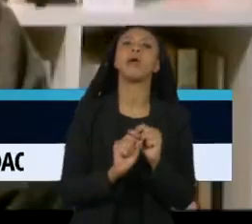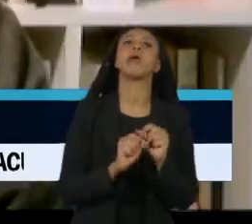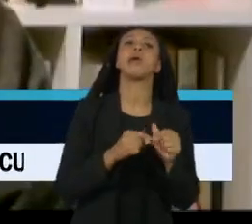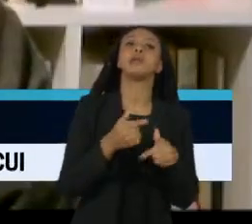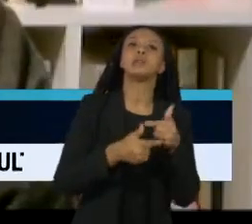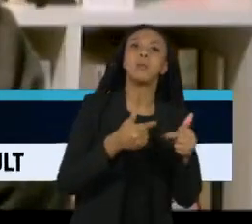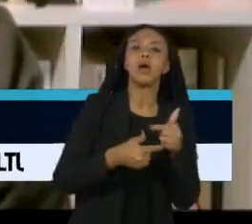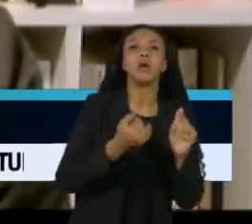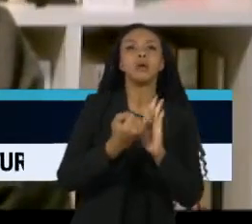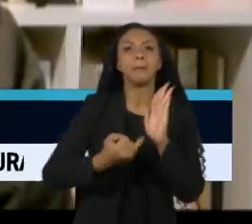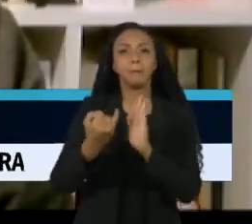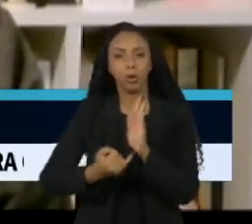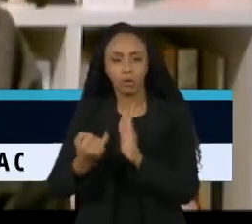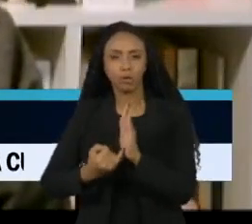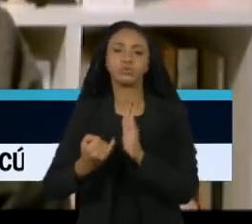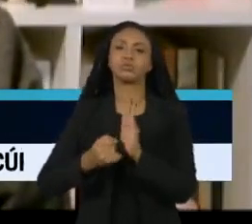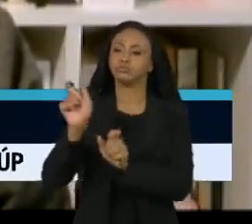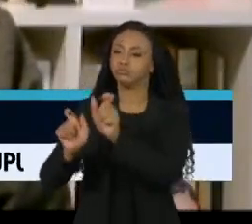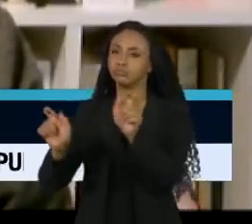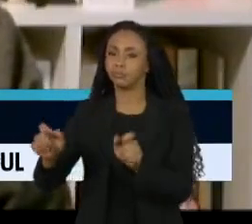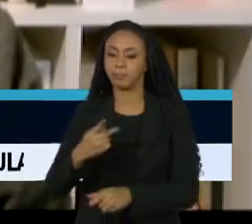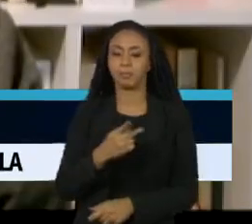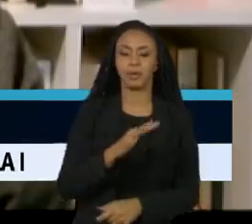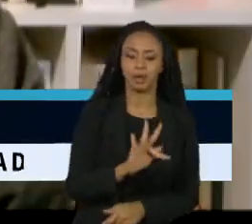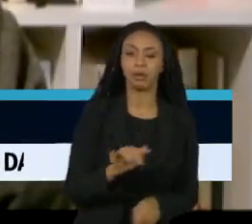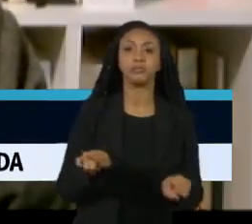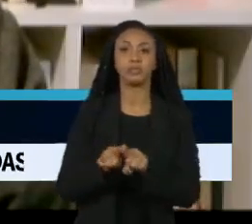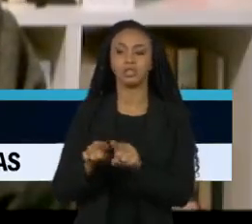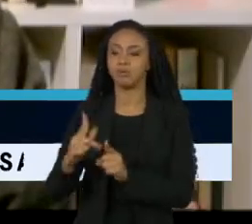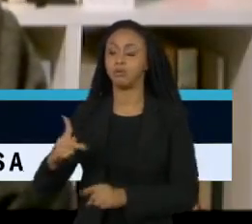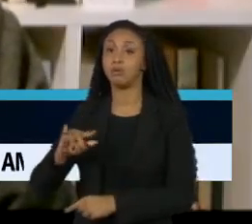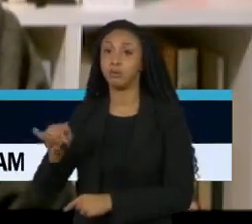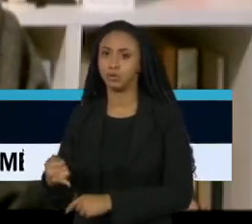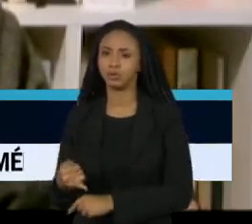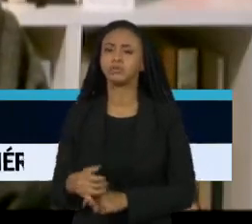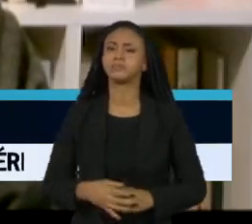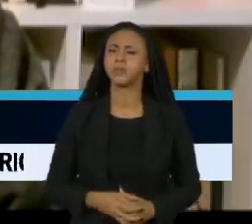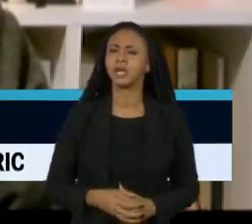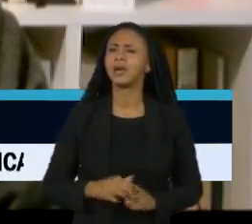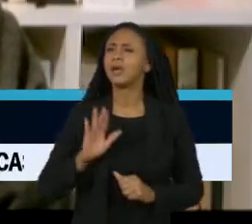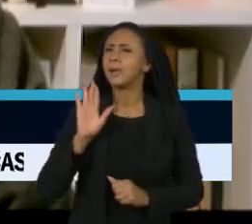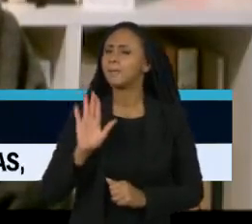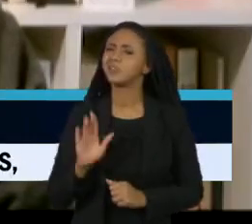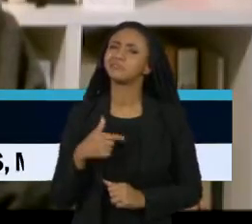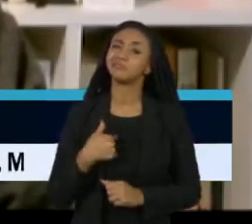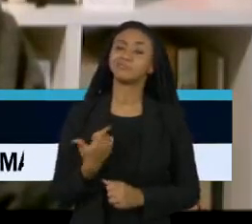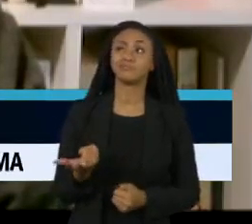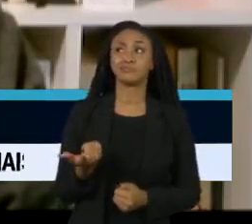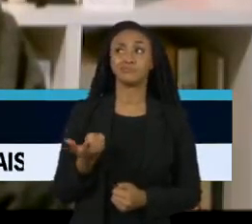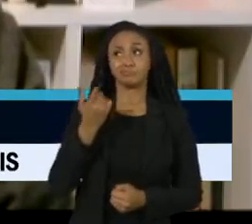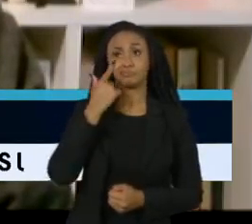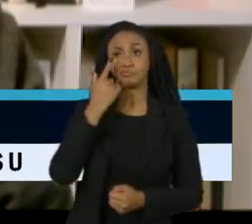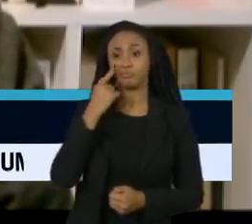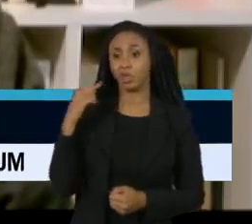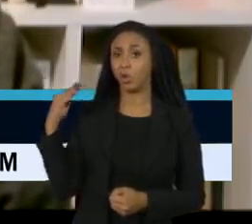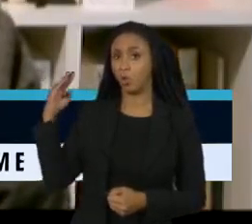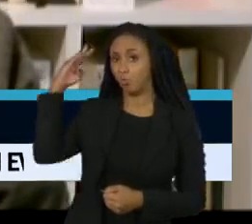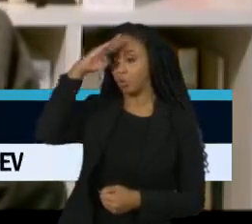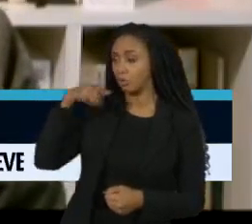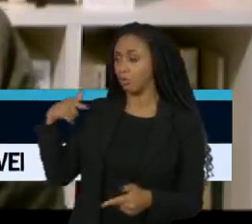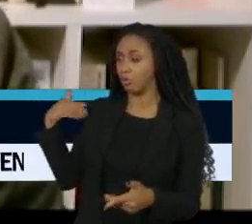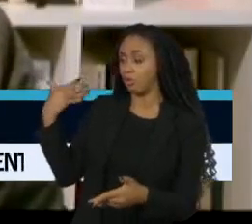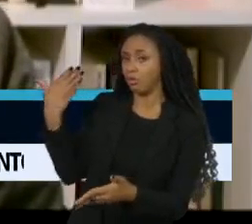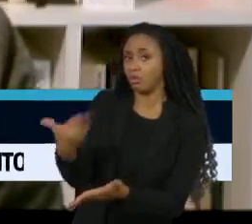Pesca. Do ponto de vista do governo federal, a gente não pode nem esperar muito planejamento, porque nesses anos todos de governo, ele nunca